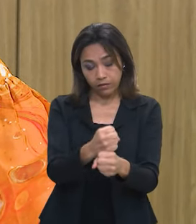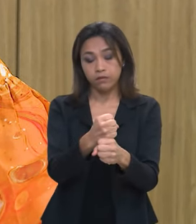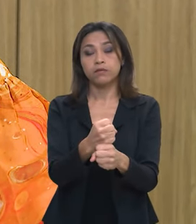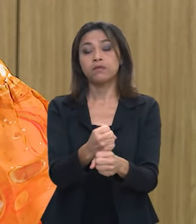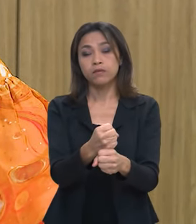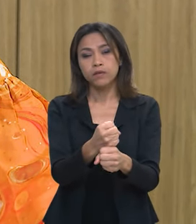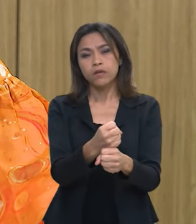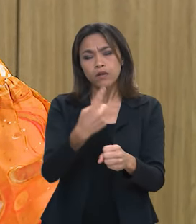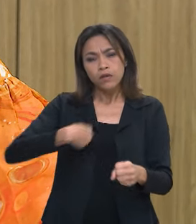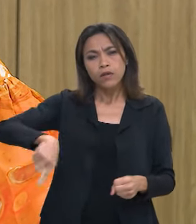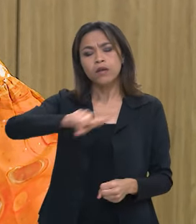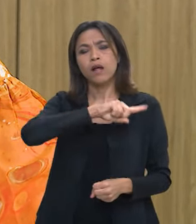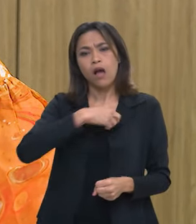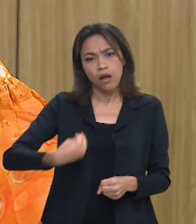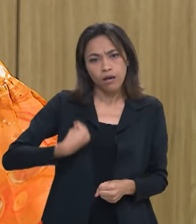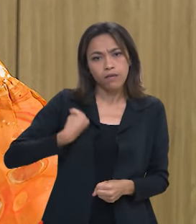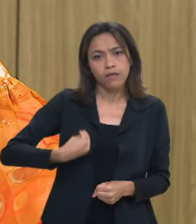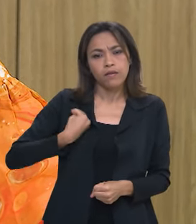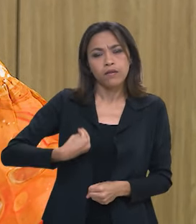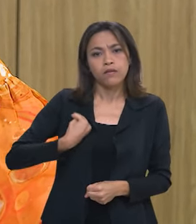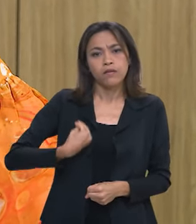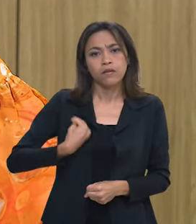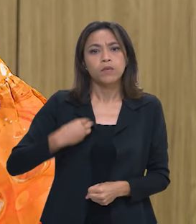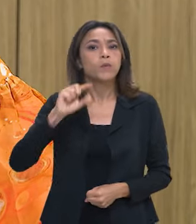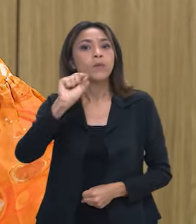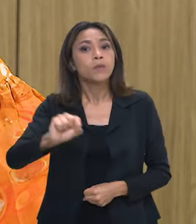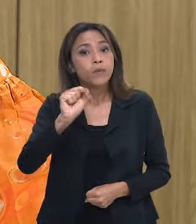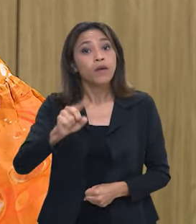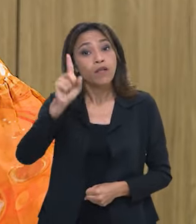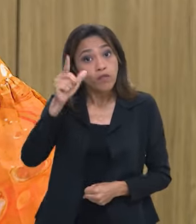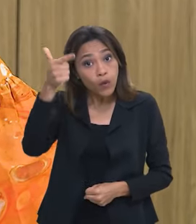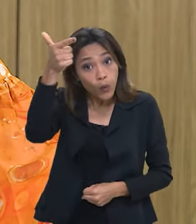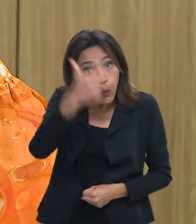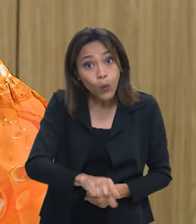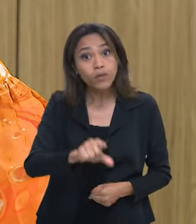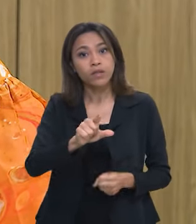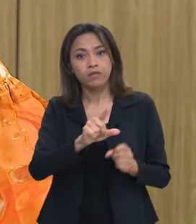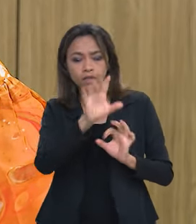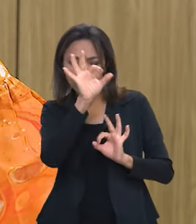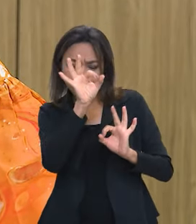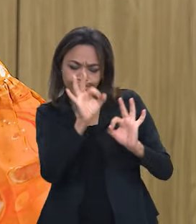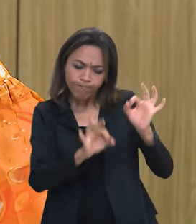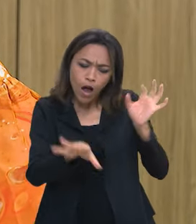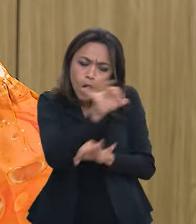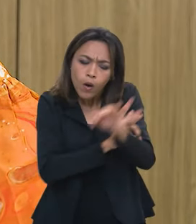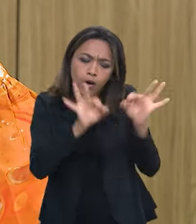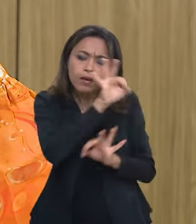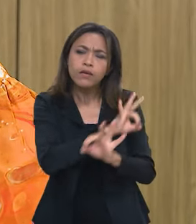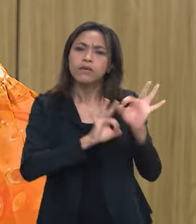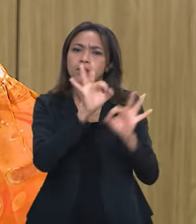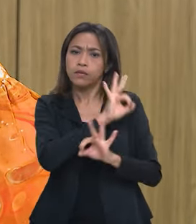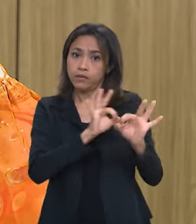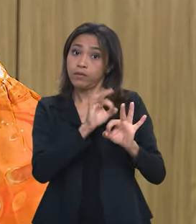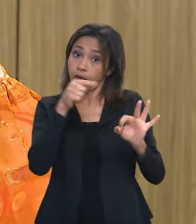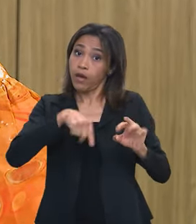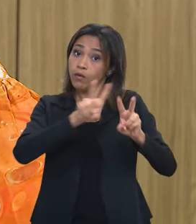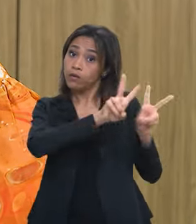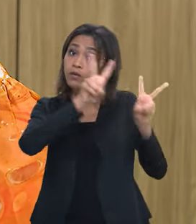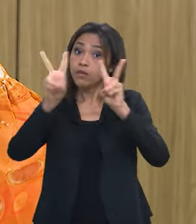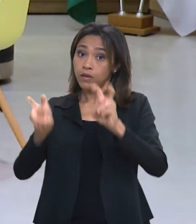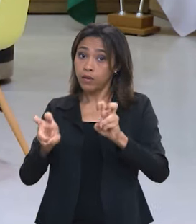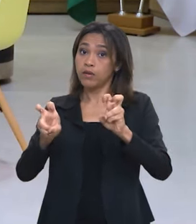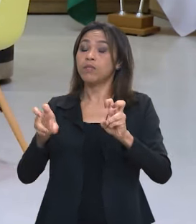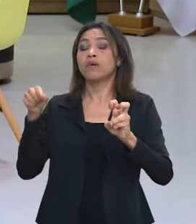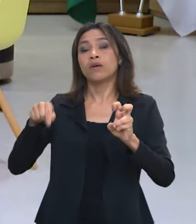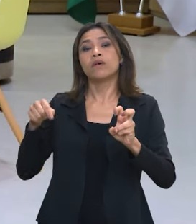que nós vivemos foi a reconstrução, como é o lema do governo liderado pelo presidente